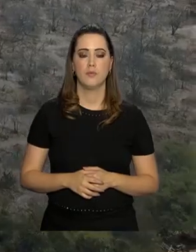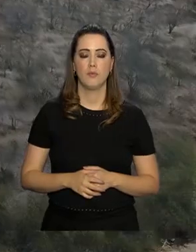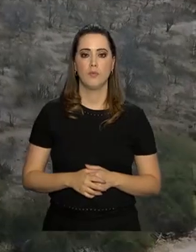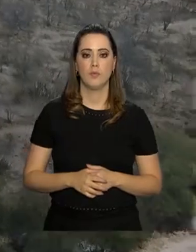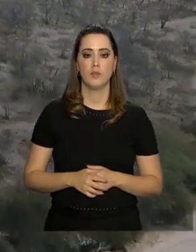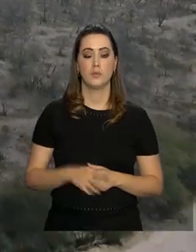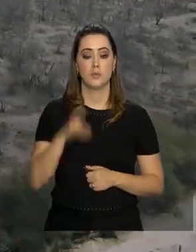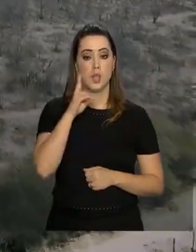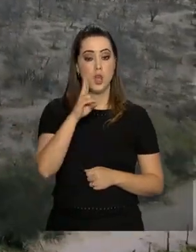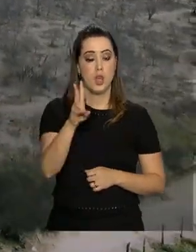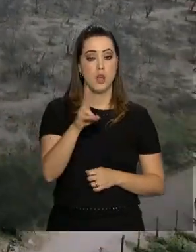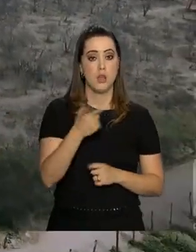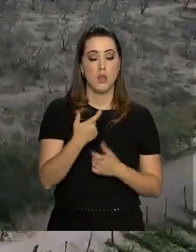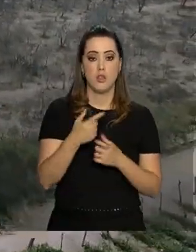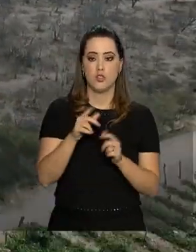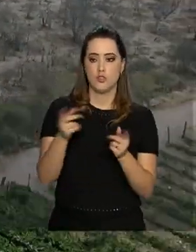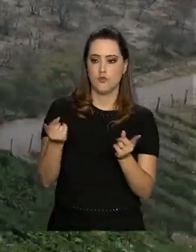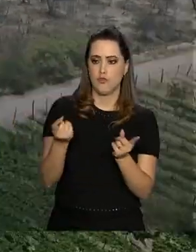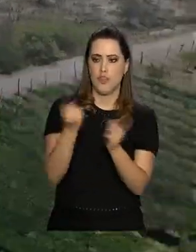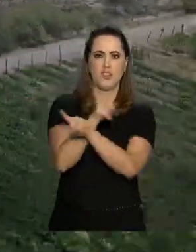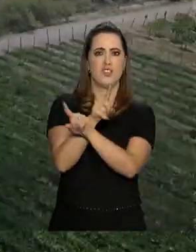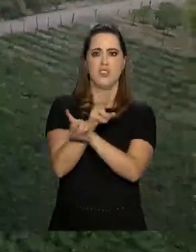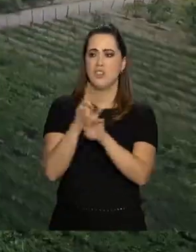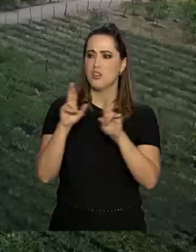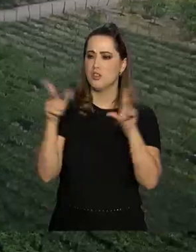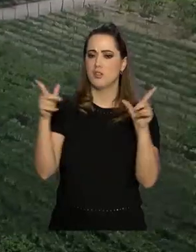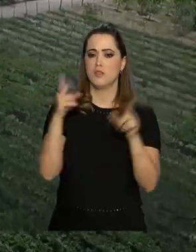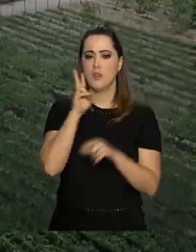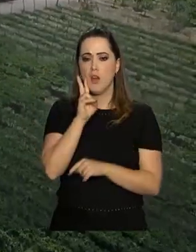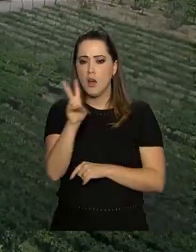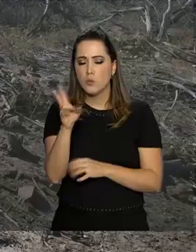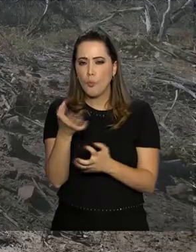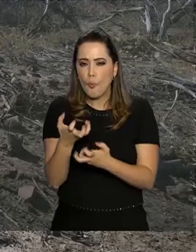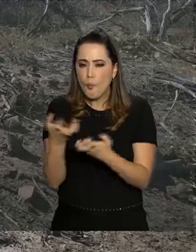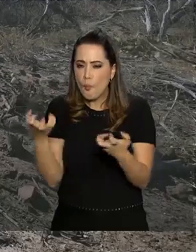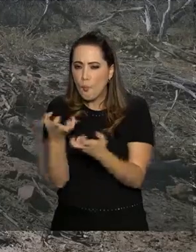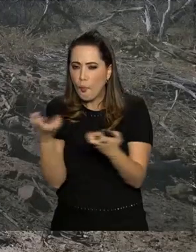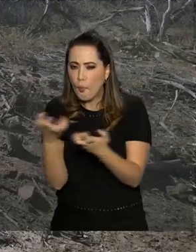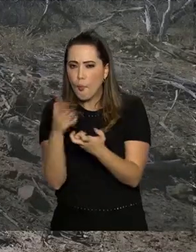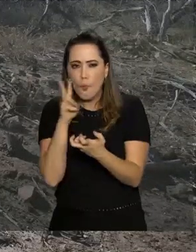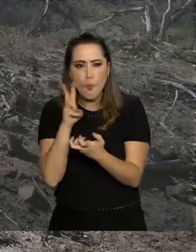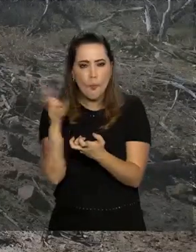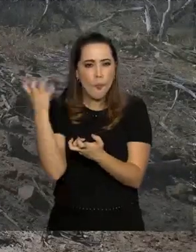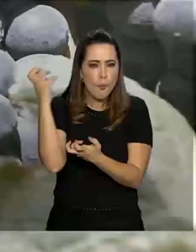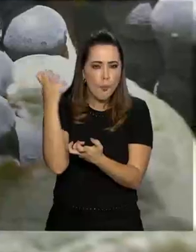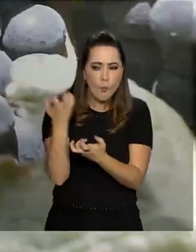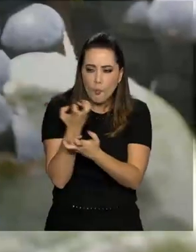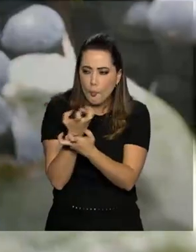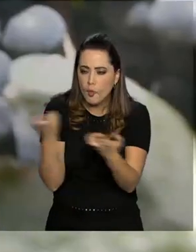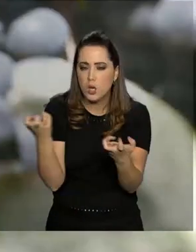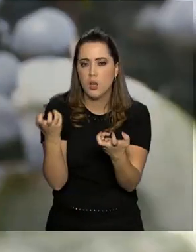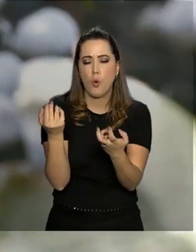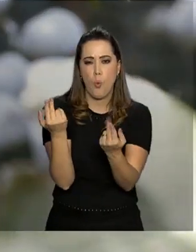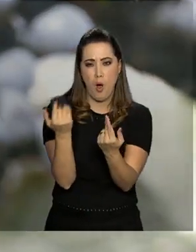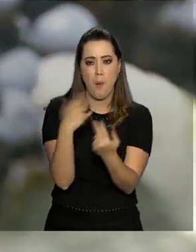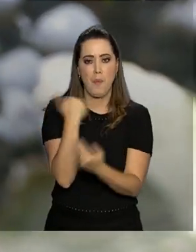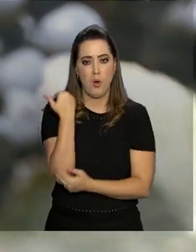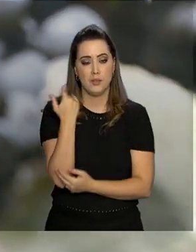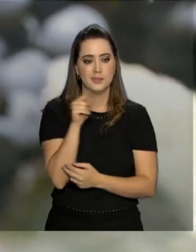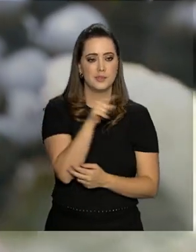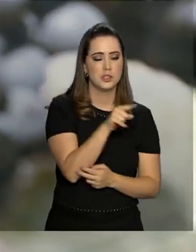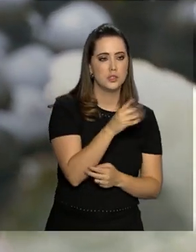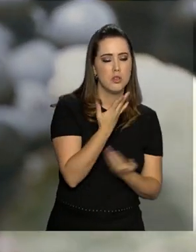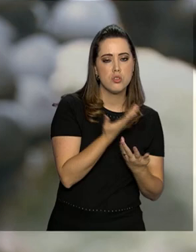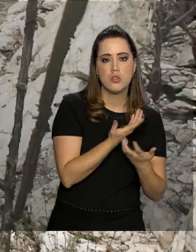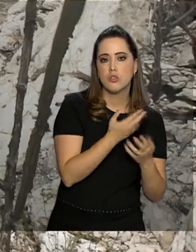A gente vê o maior contraste possível da área totalmente seca, a caatinga parecendo que está morta, e a área verde da